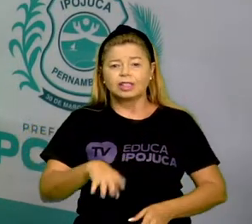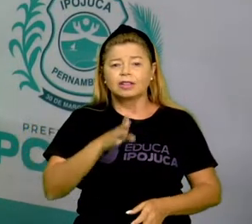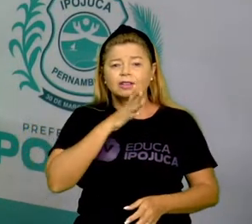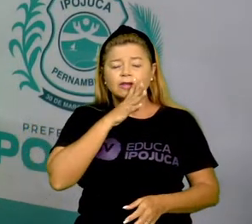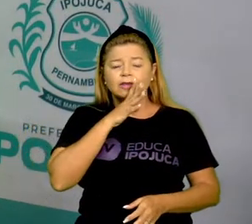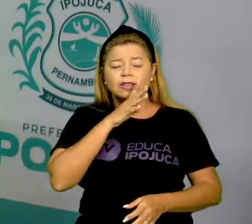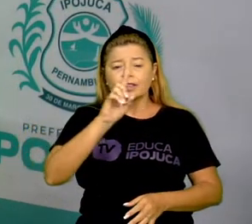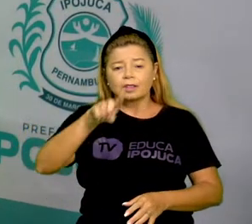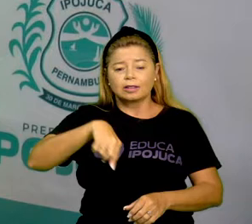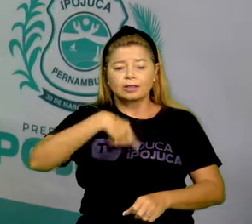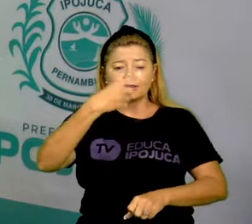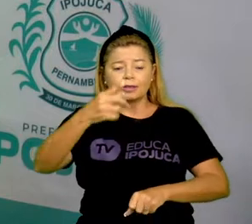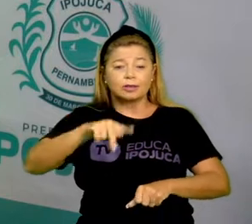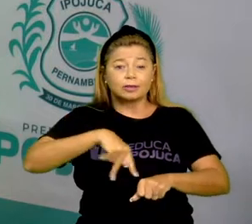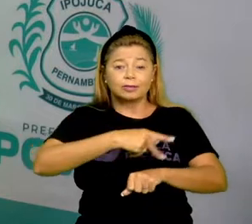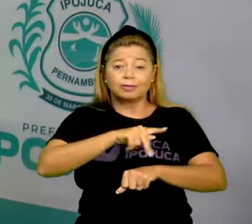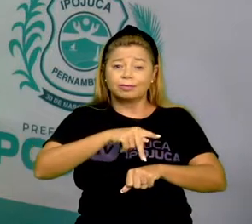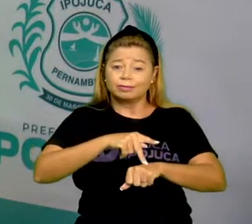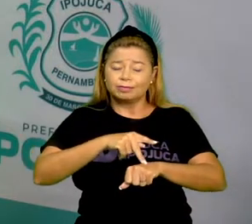países.